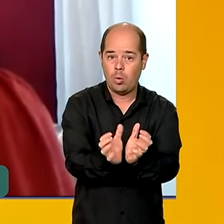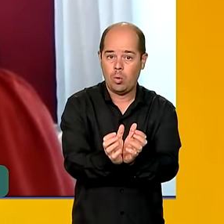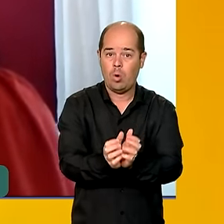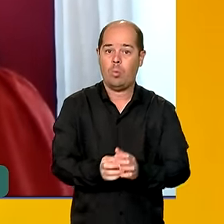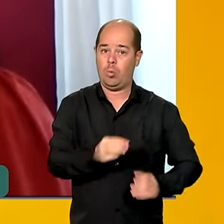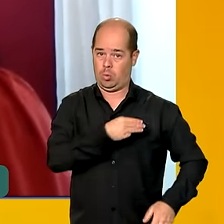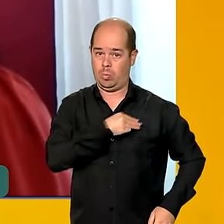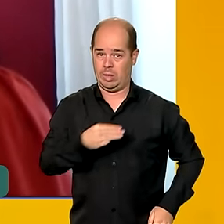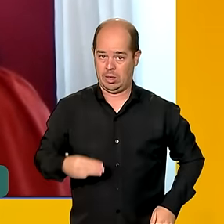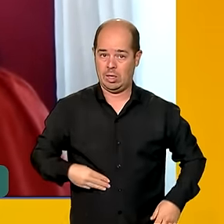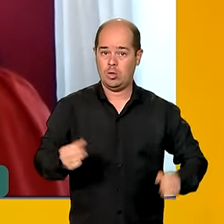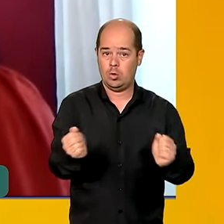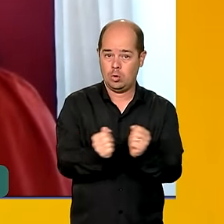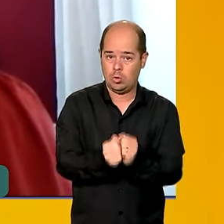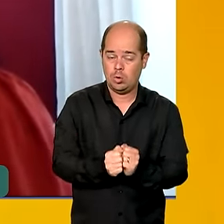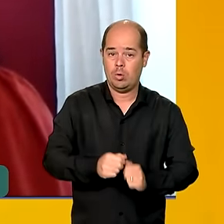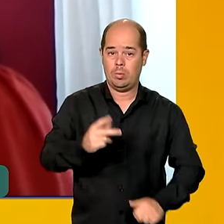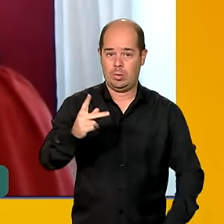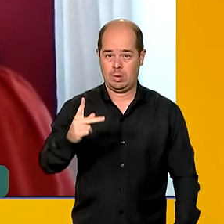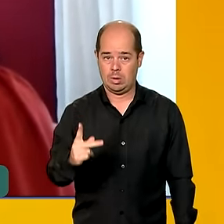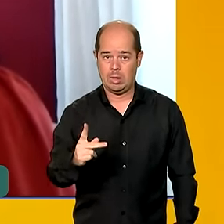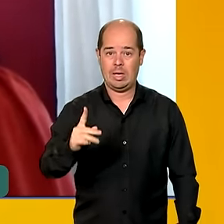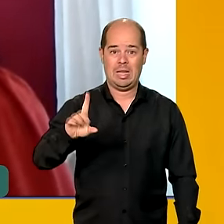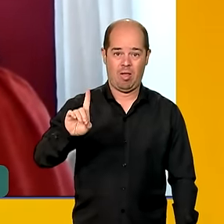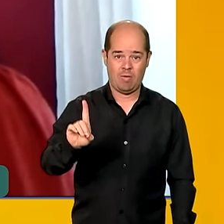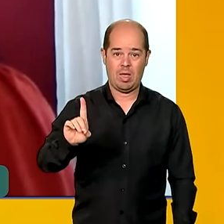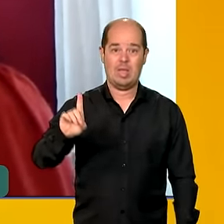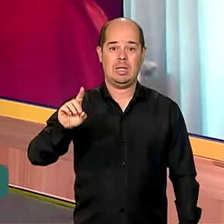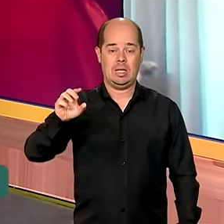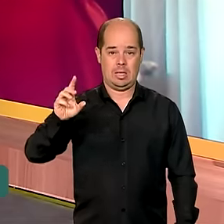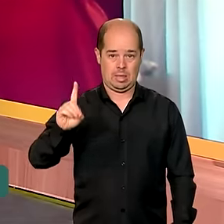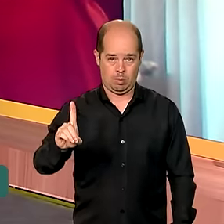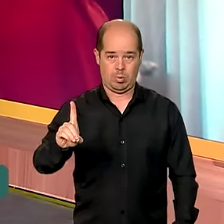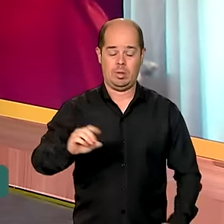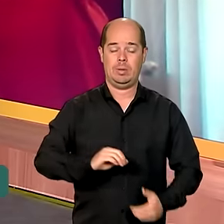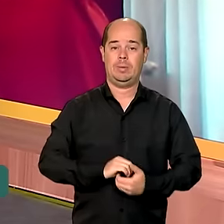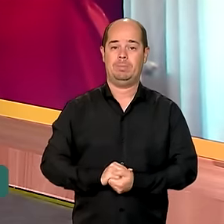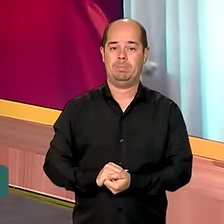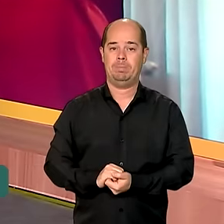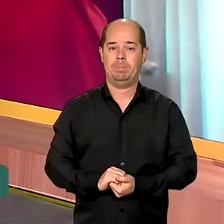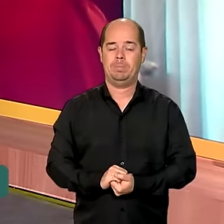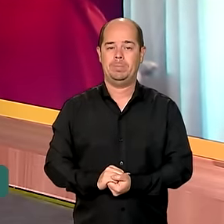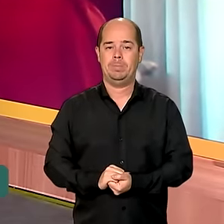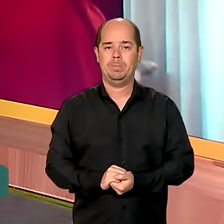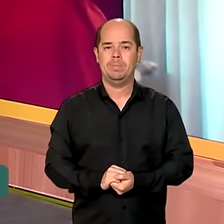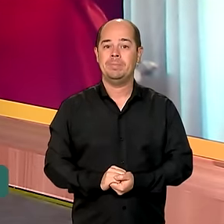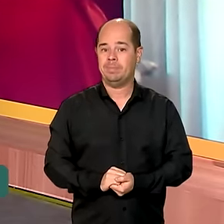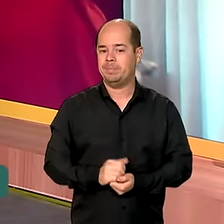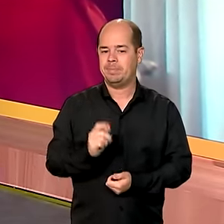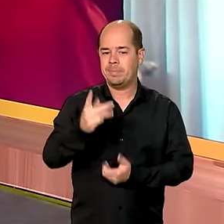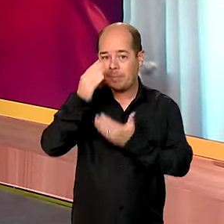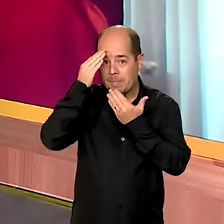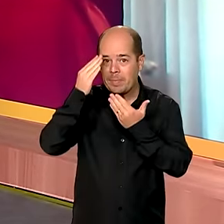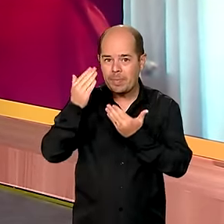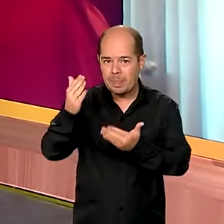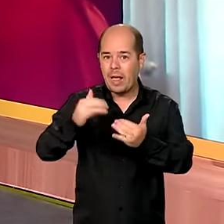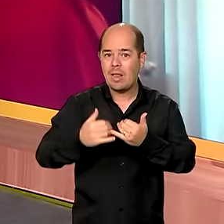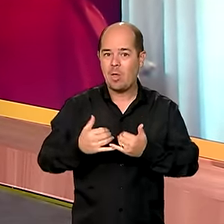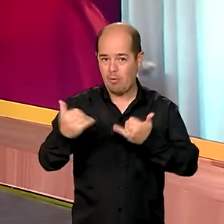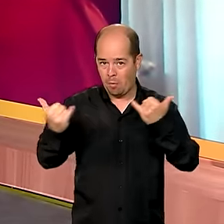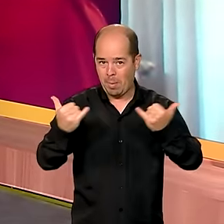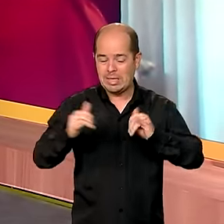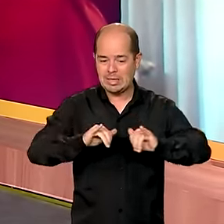junto com a Procuradoria Nacional de Defesa da Democracia, Vanessa. Ok. Muito obrigada pelas informações. Advogada da União,